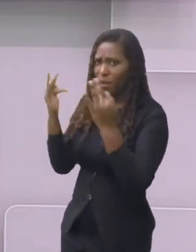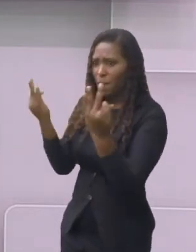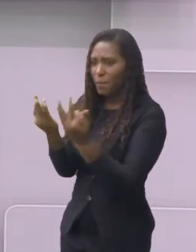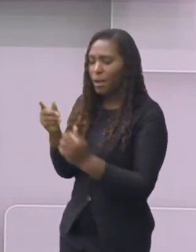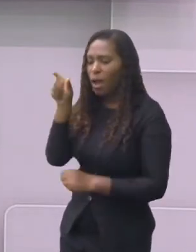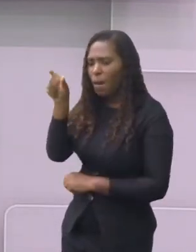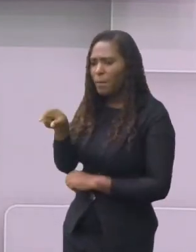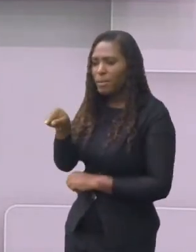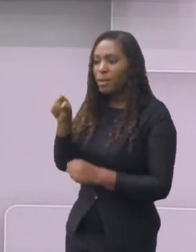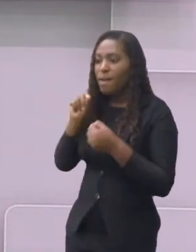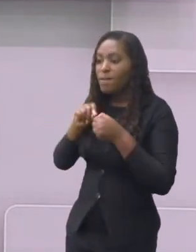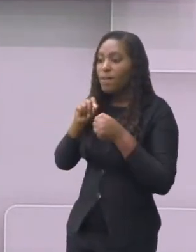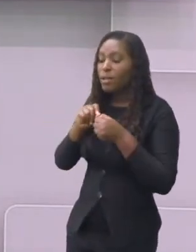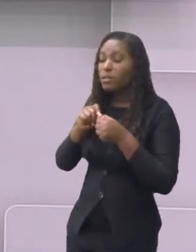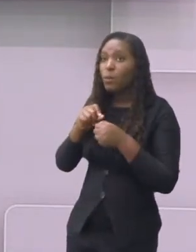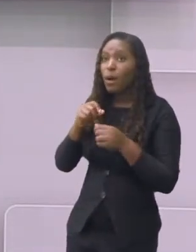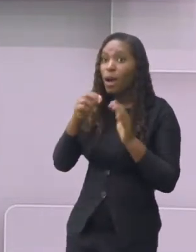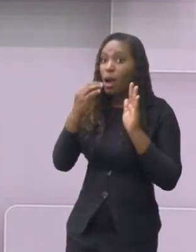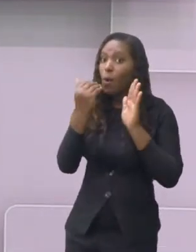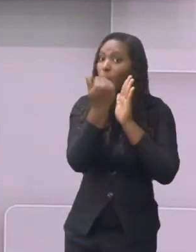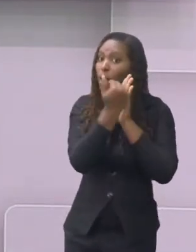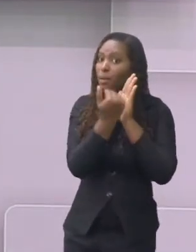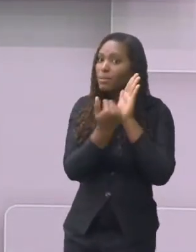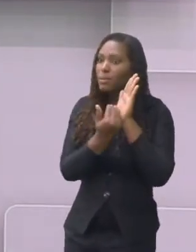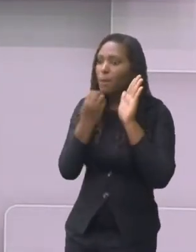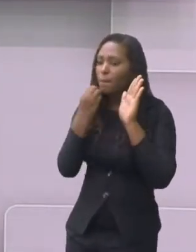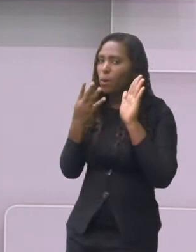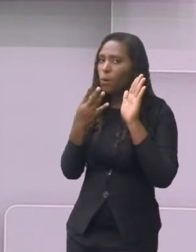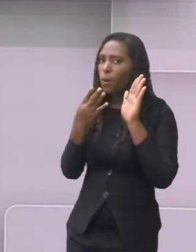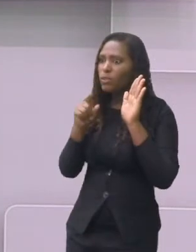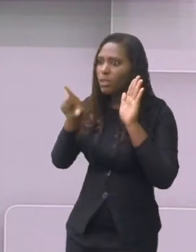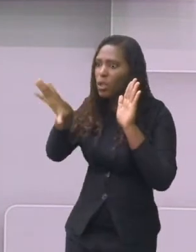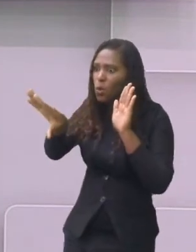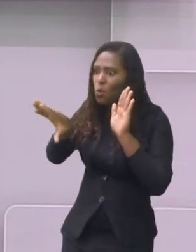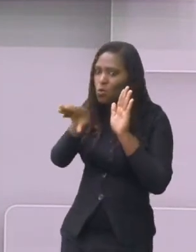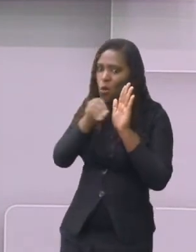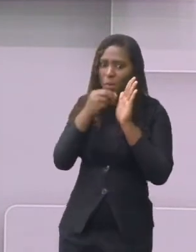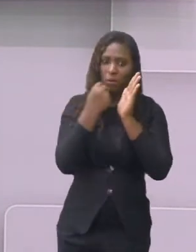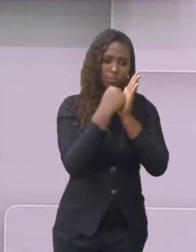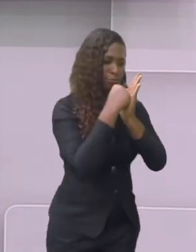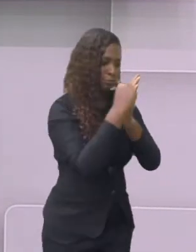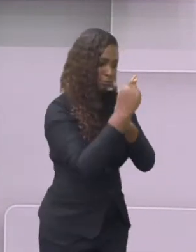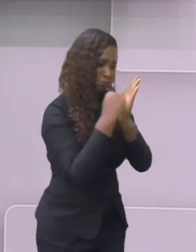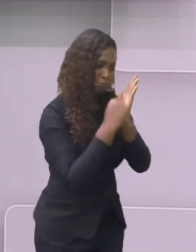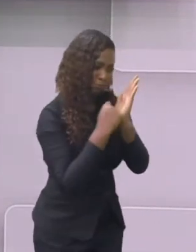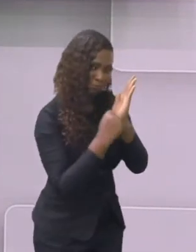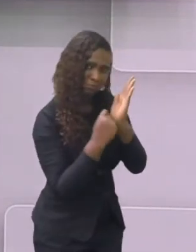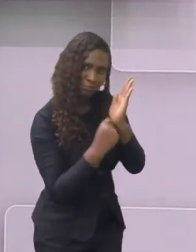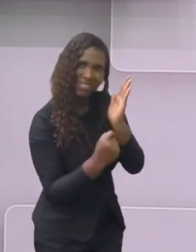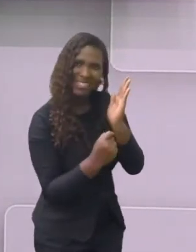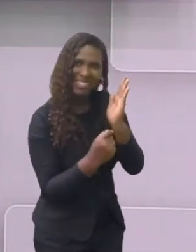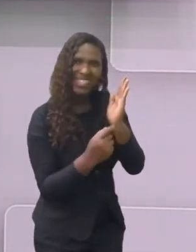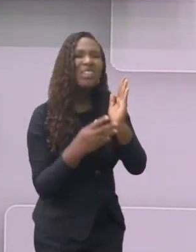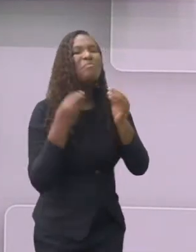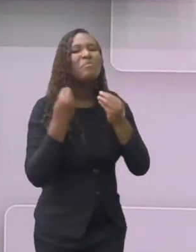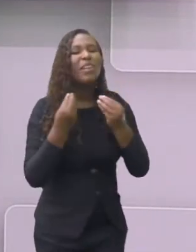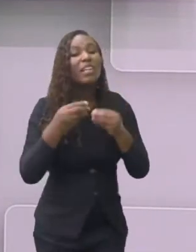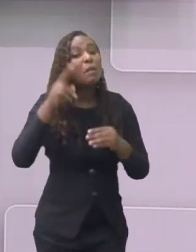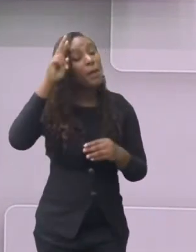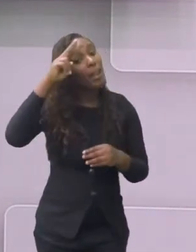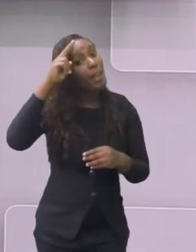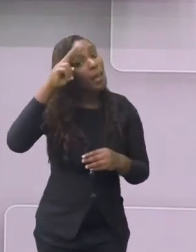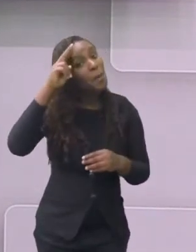copiava no caderno de receitas. Ou às vezes alguns programas de televisão, eles sugeriam receitas diferentes.